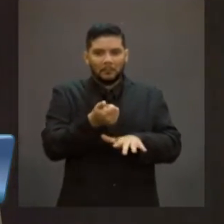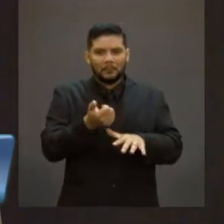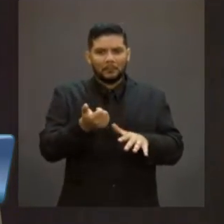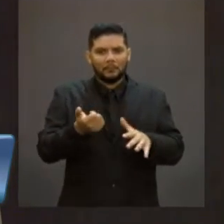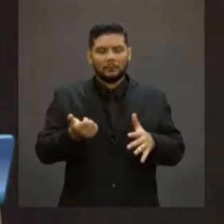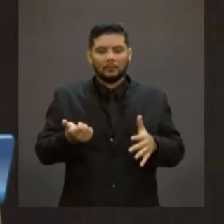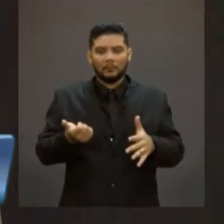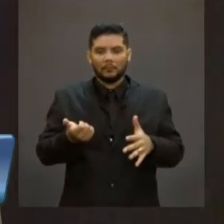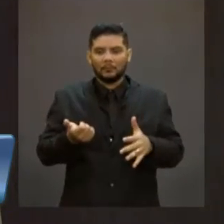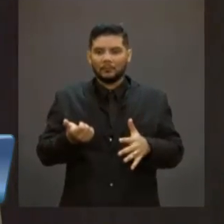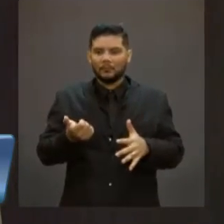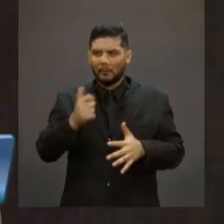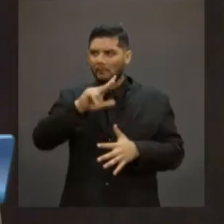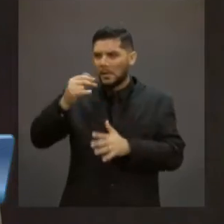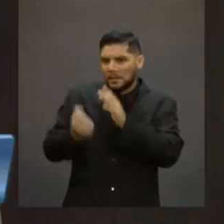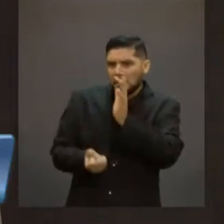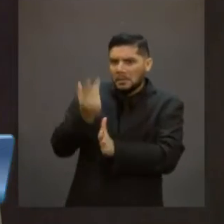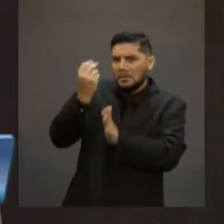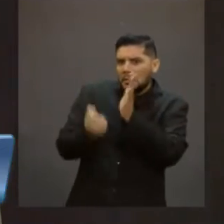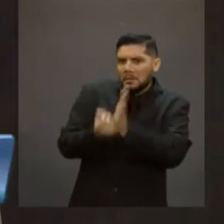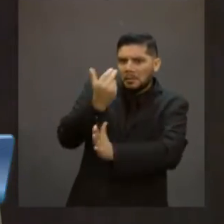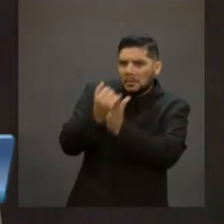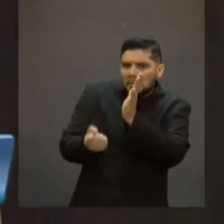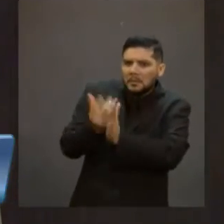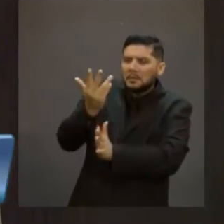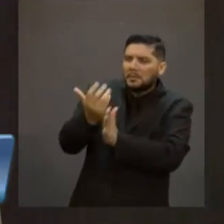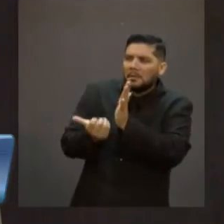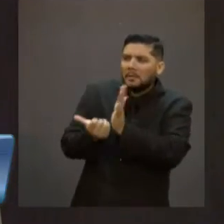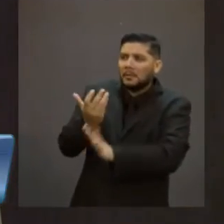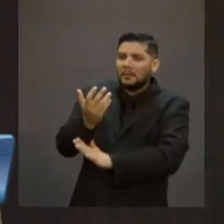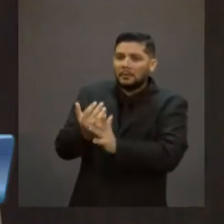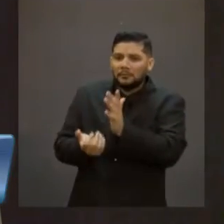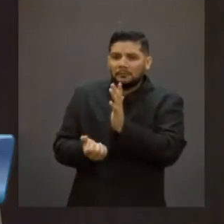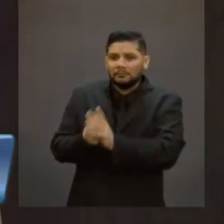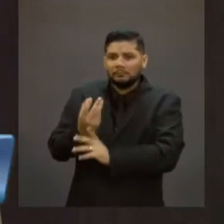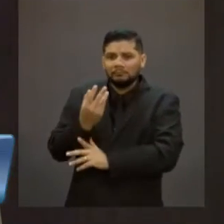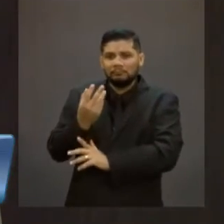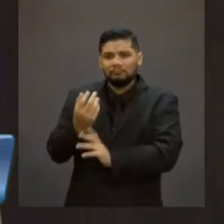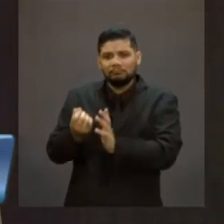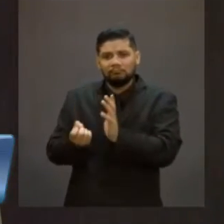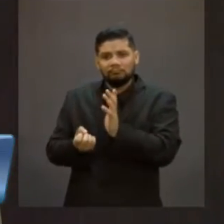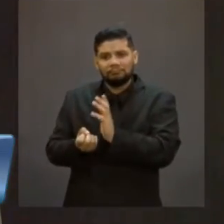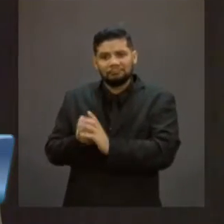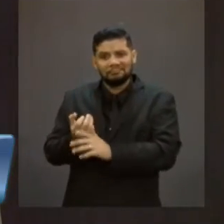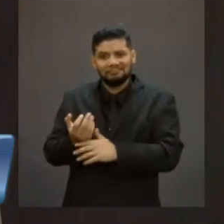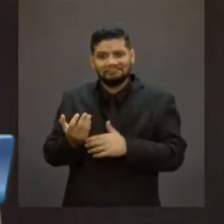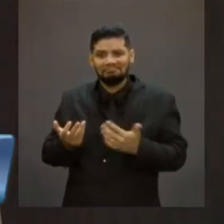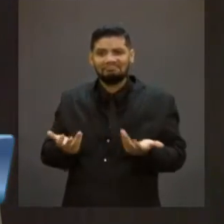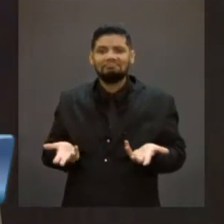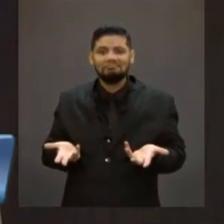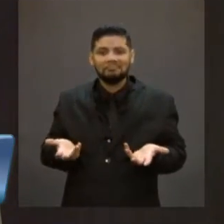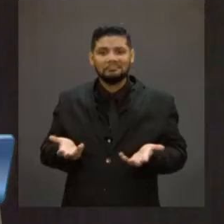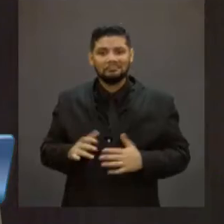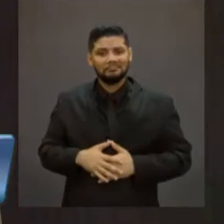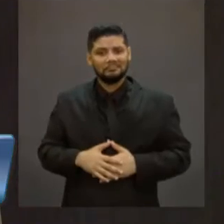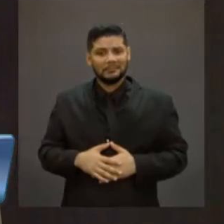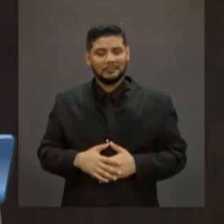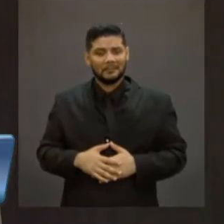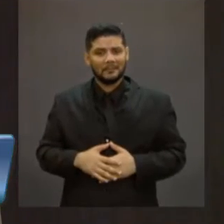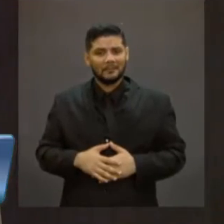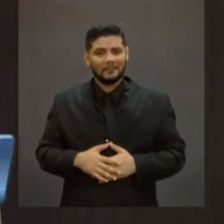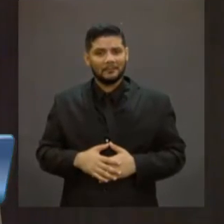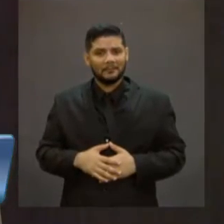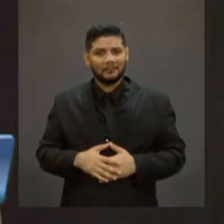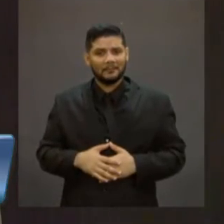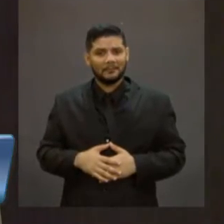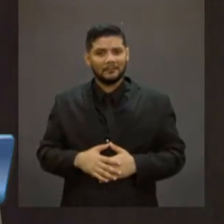flexibilizando tais regras trabalhistas. Os incautos, porventura, poderiam